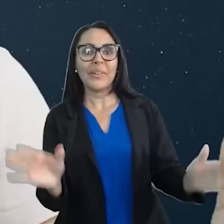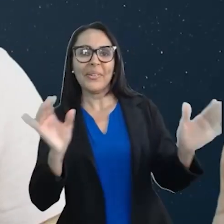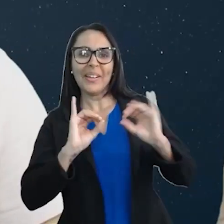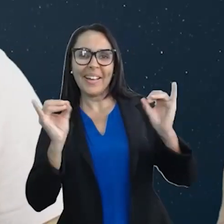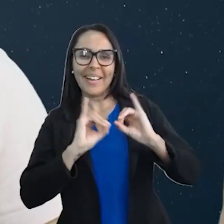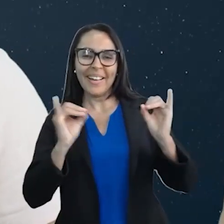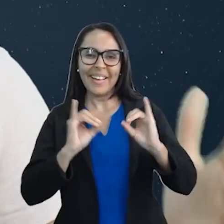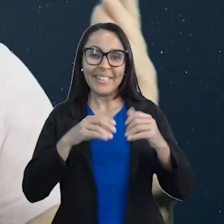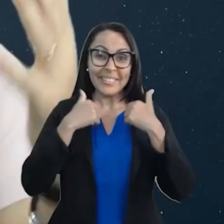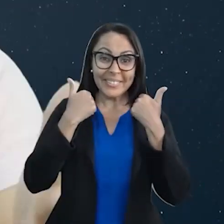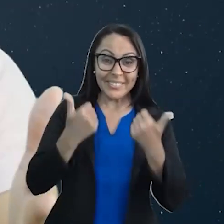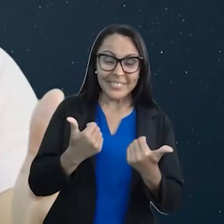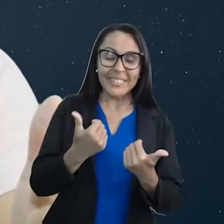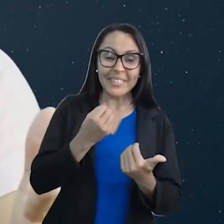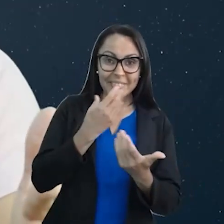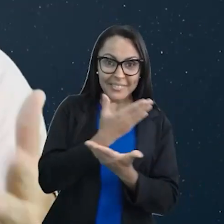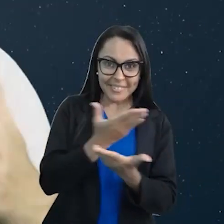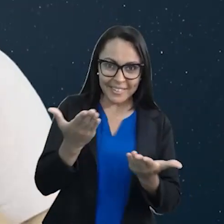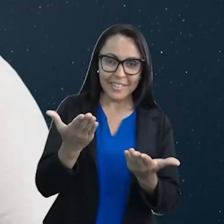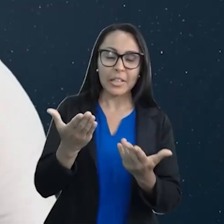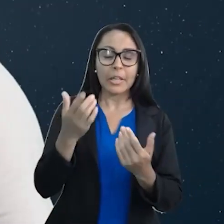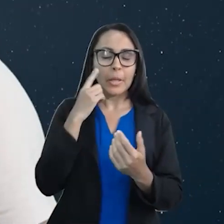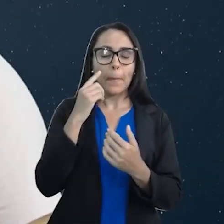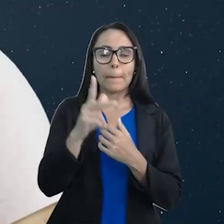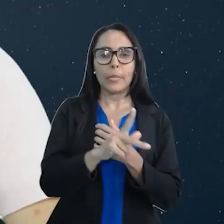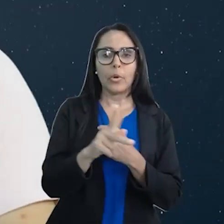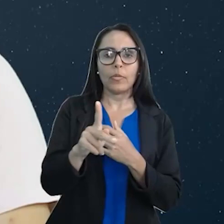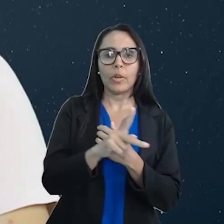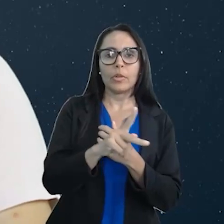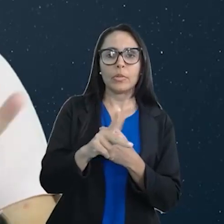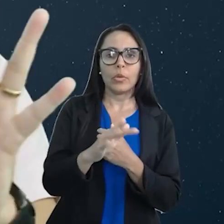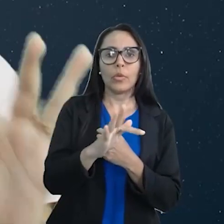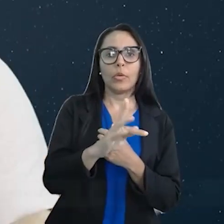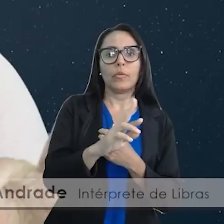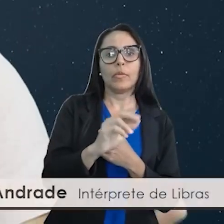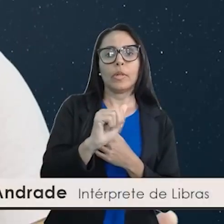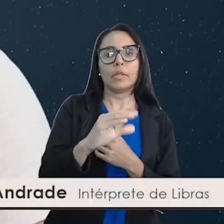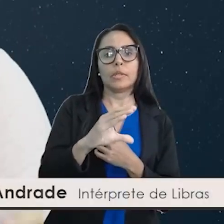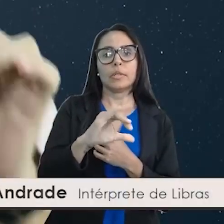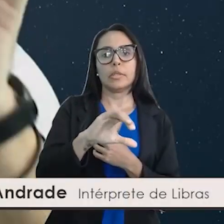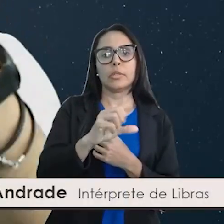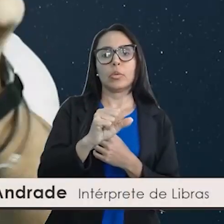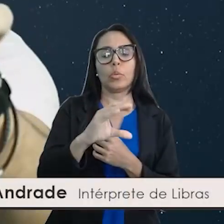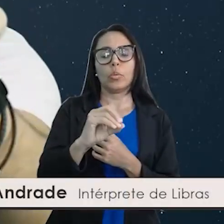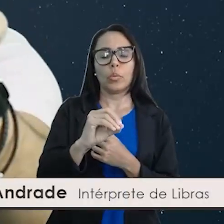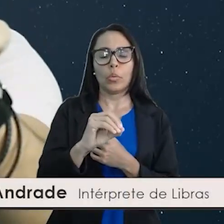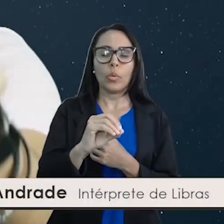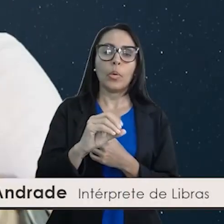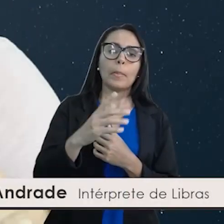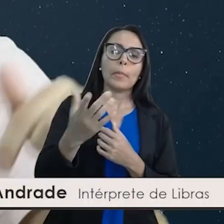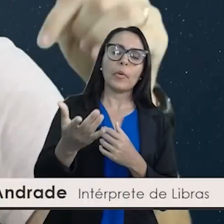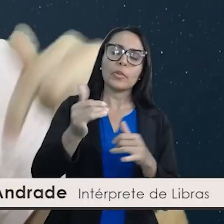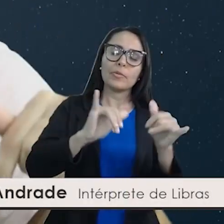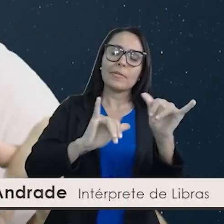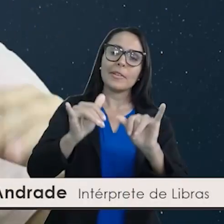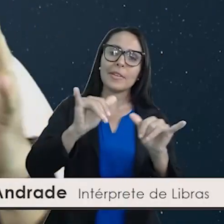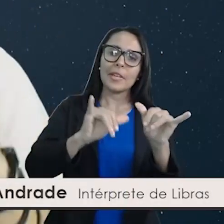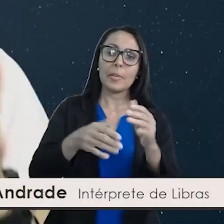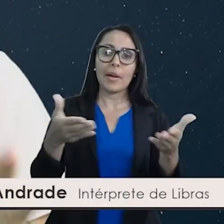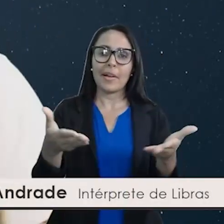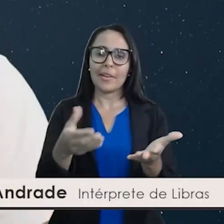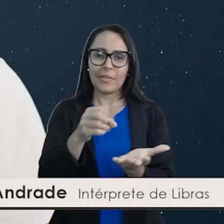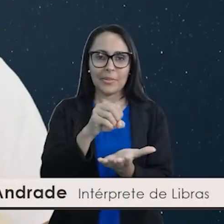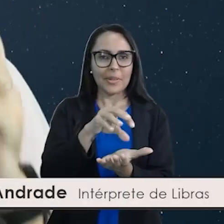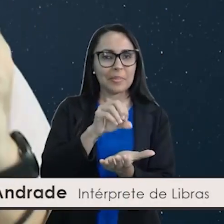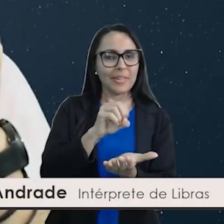Olá, olá, meu querido! Tudo bem com vocês? Quem está falando aqui? Professor Francisco Coutinho, o seu professor de Química aqui